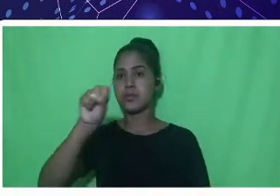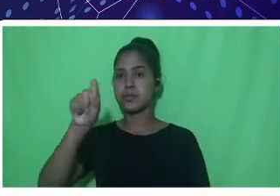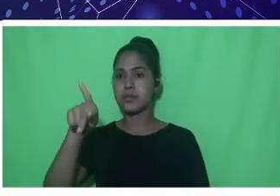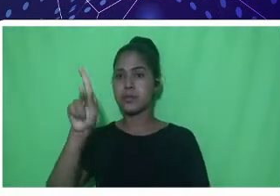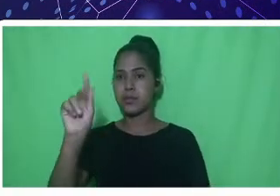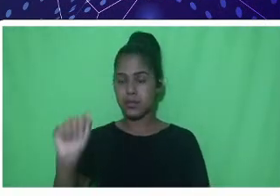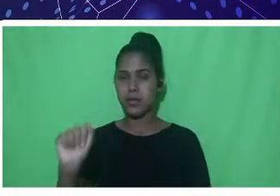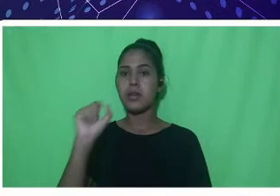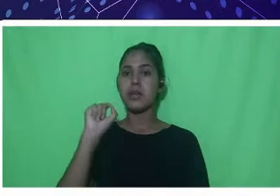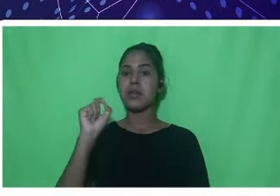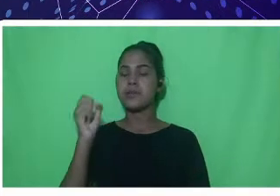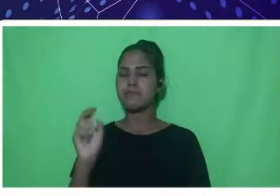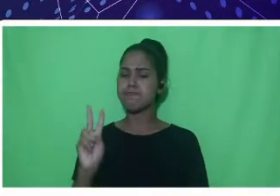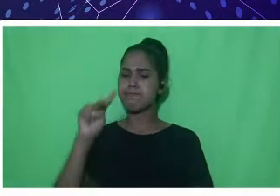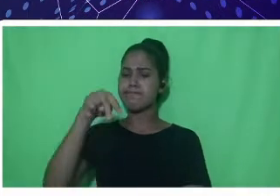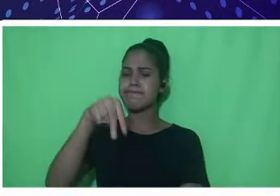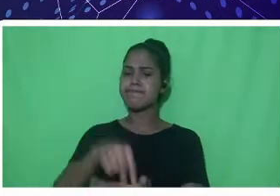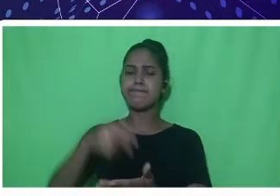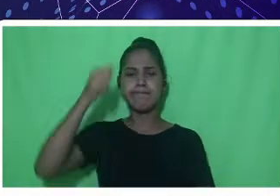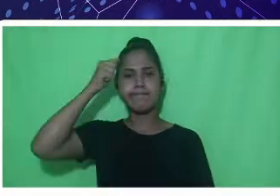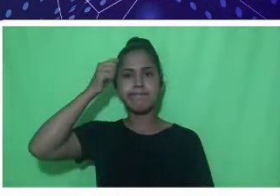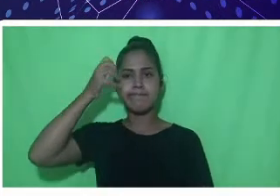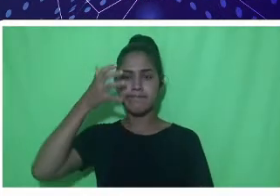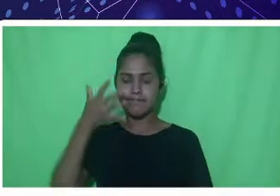apresentar e se descrever.